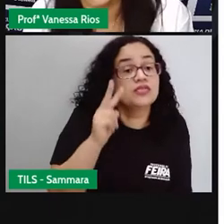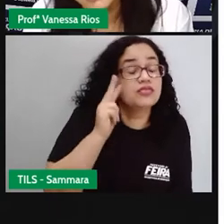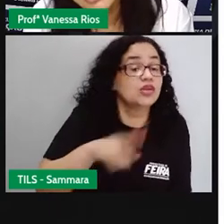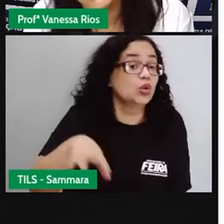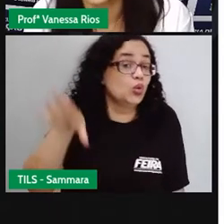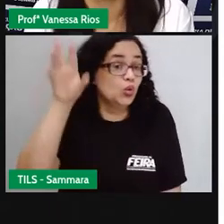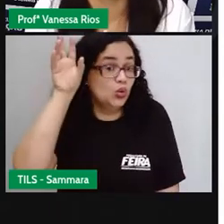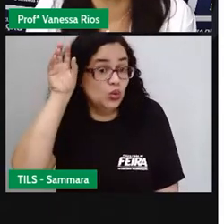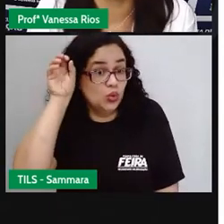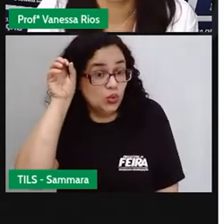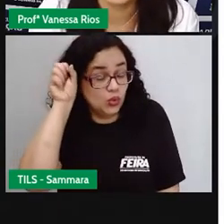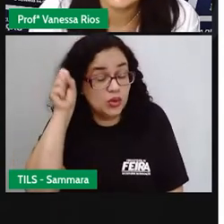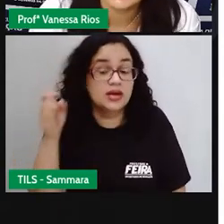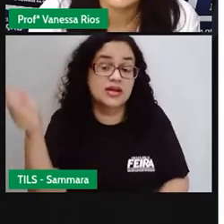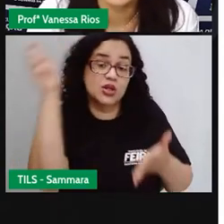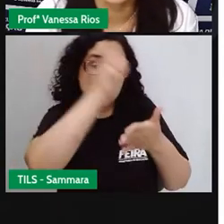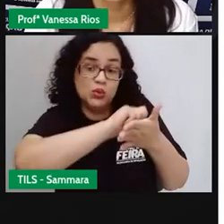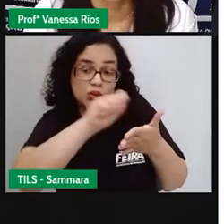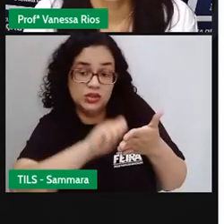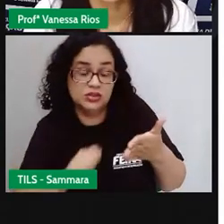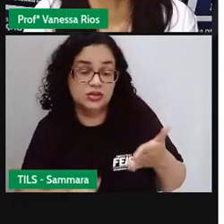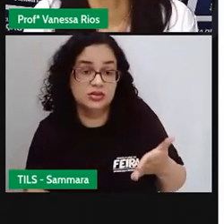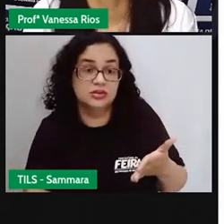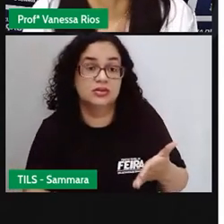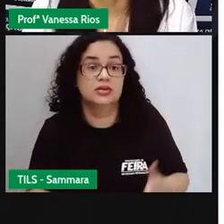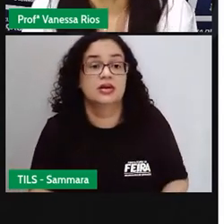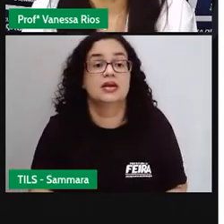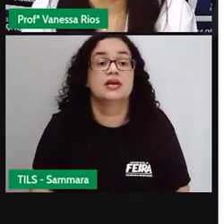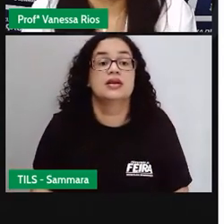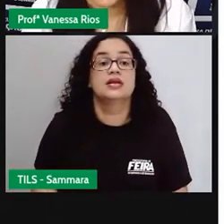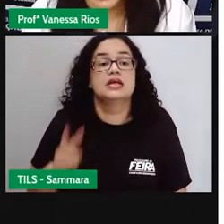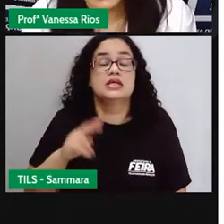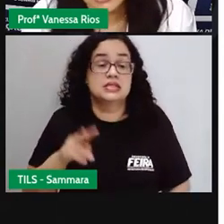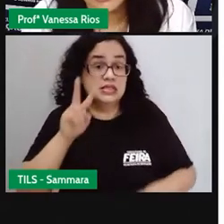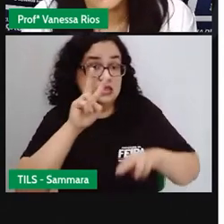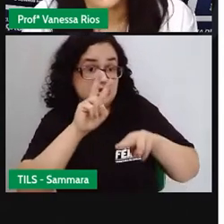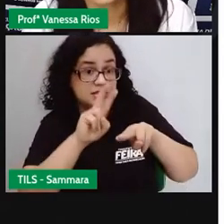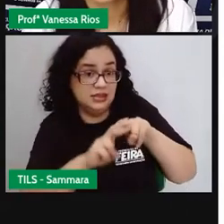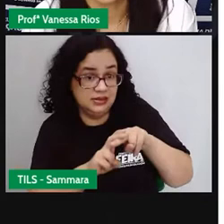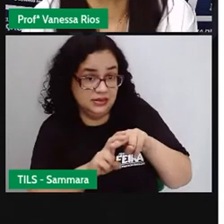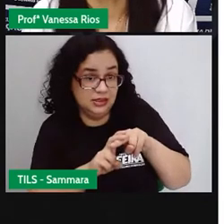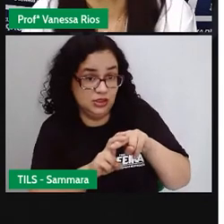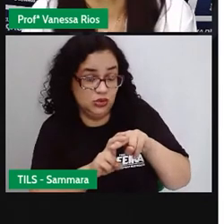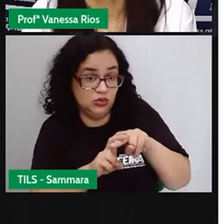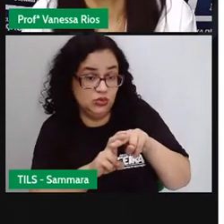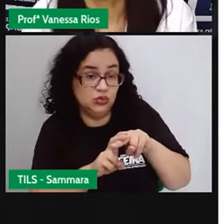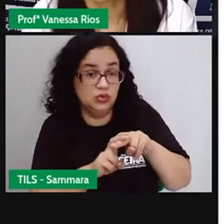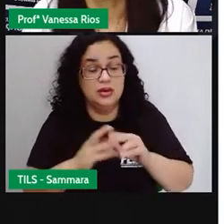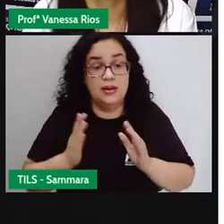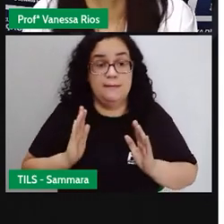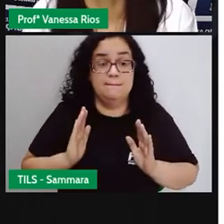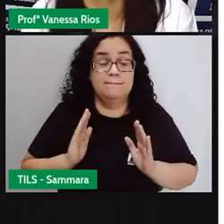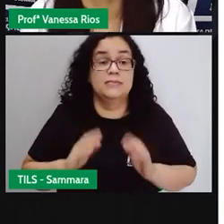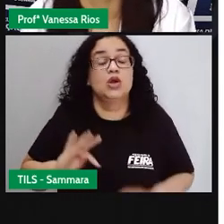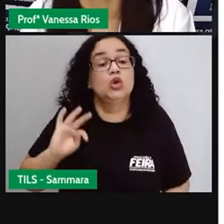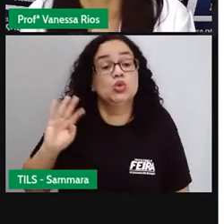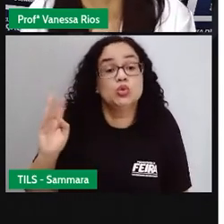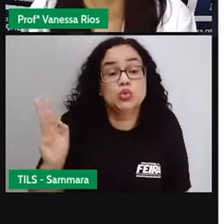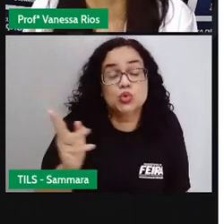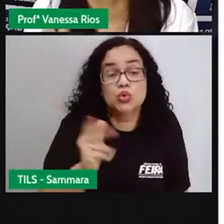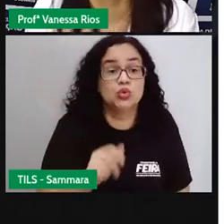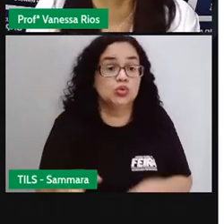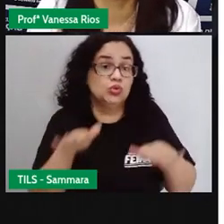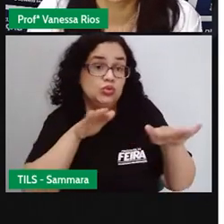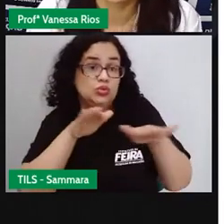estão ouvindo, estão anotando. E aí estão sentados, não é? Estão aí uma postura. Então toda a